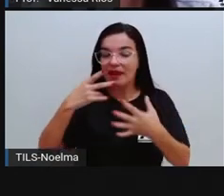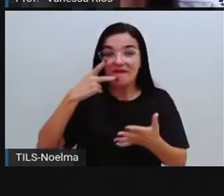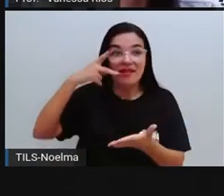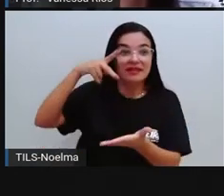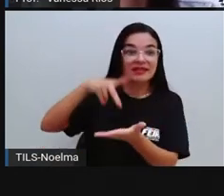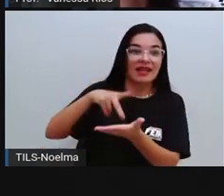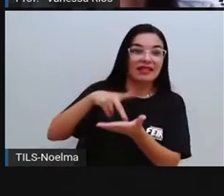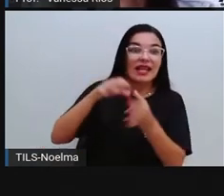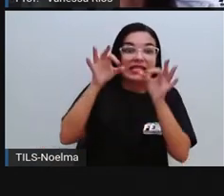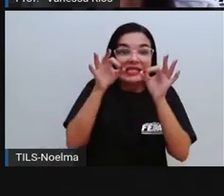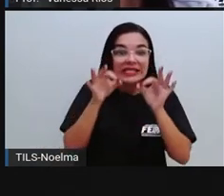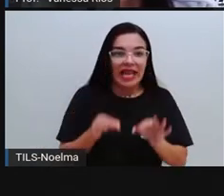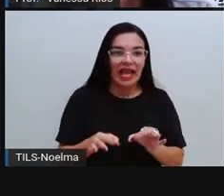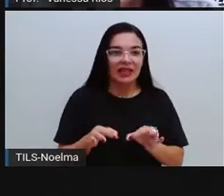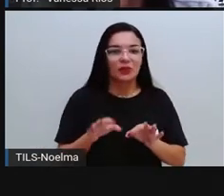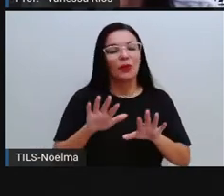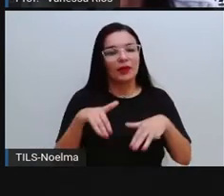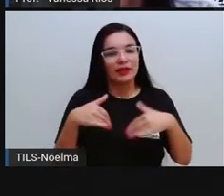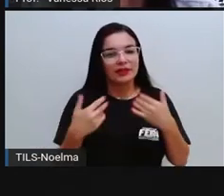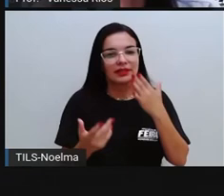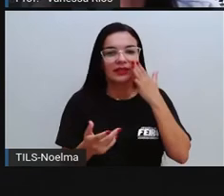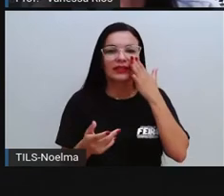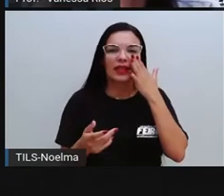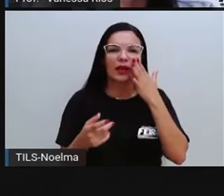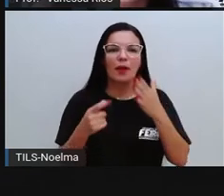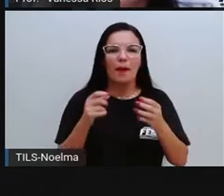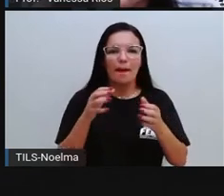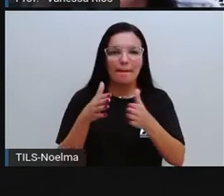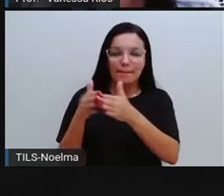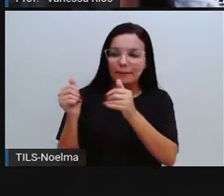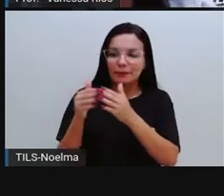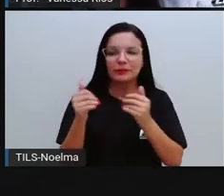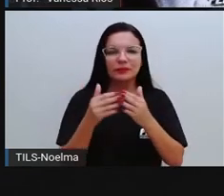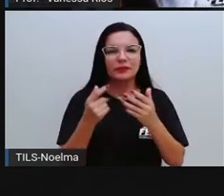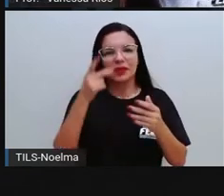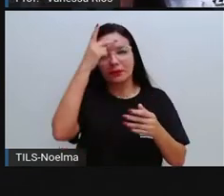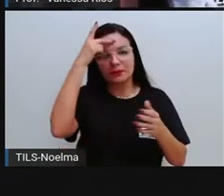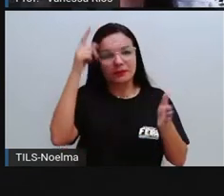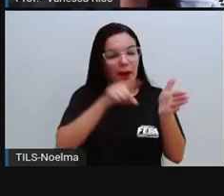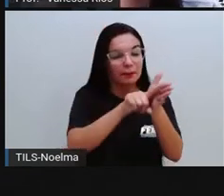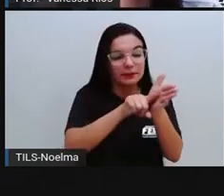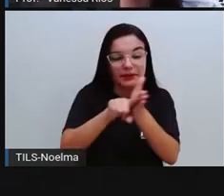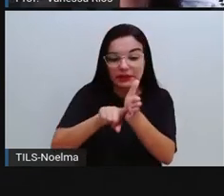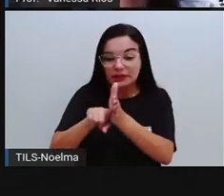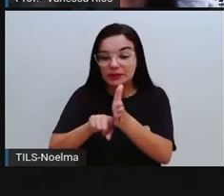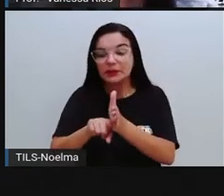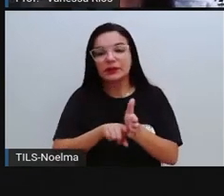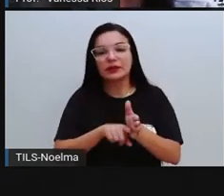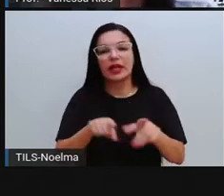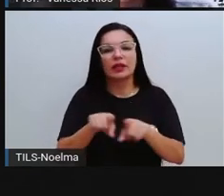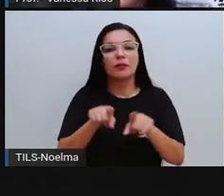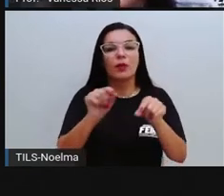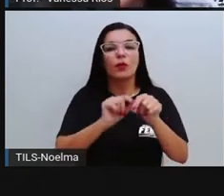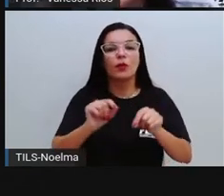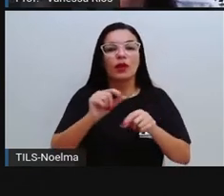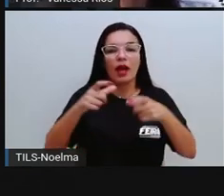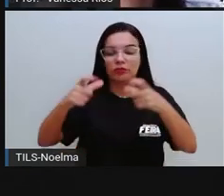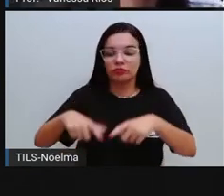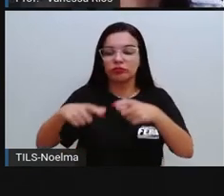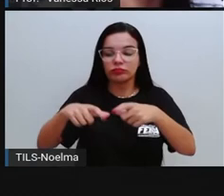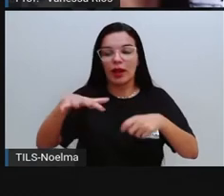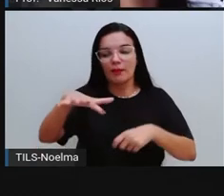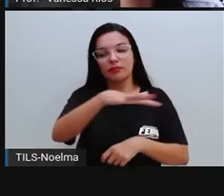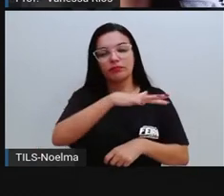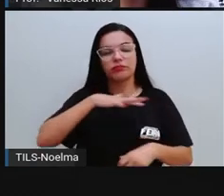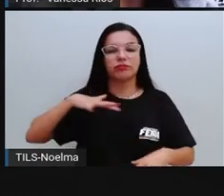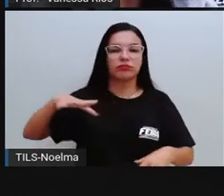Então, conduzindo os pesquisadores a resultados prováveis ou não, a partir de um espaço amostral. E a